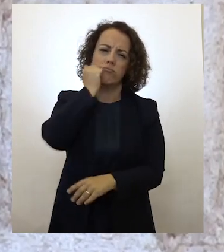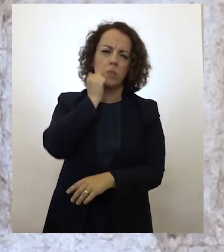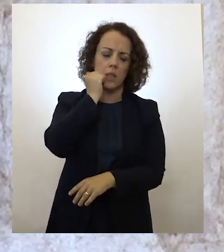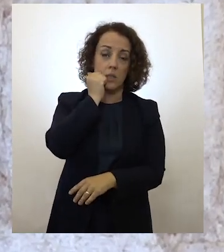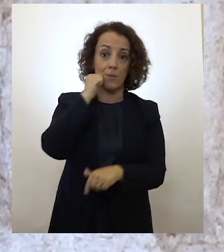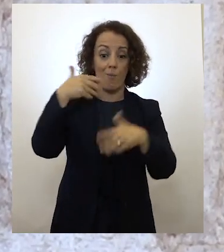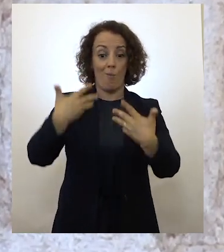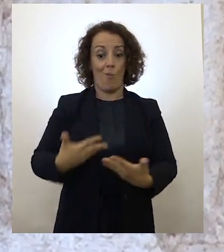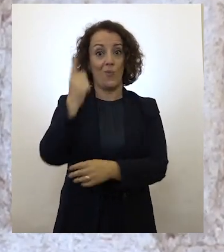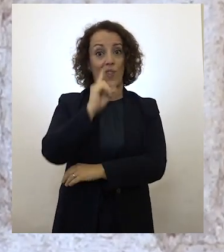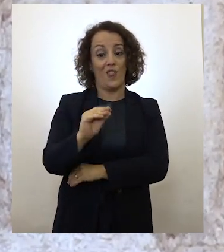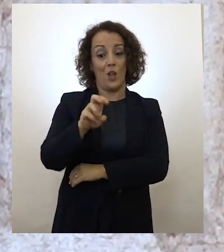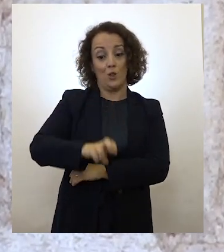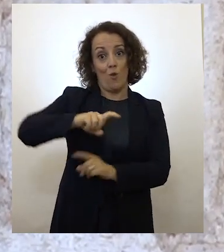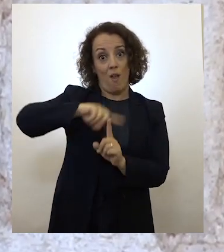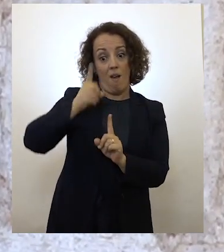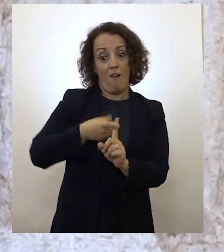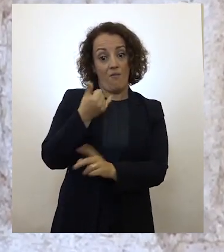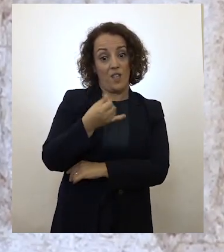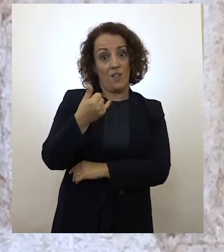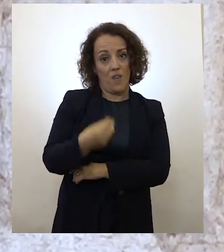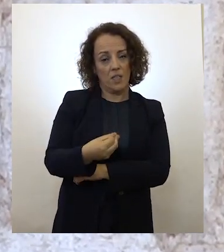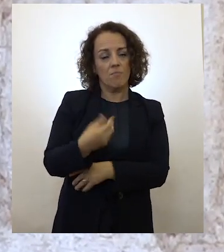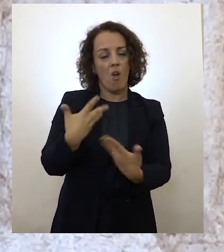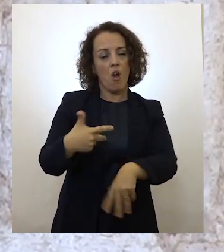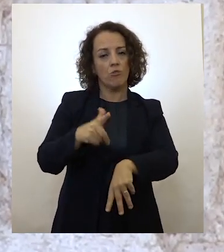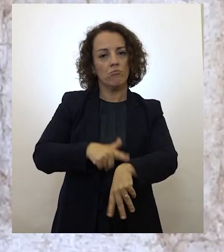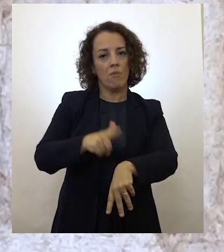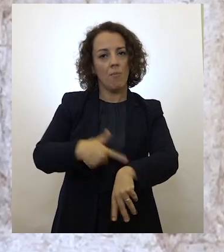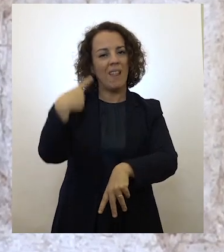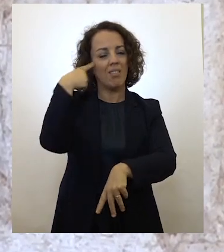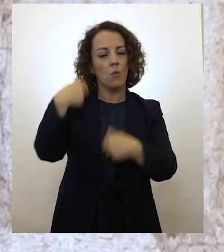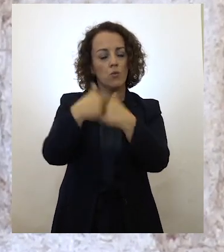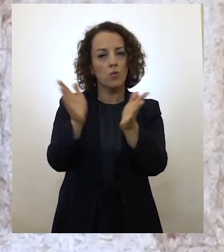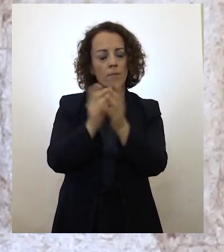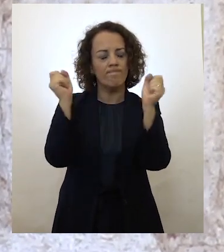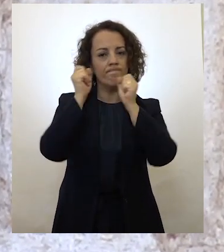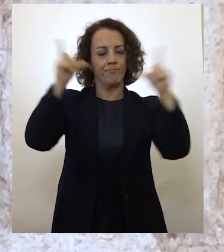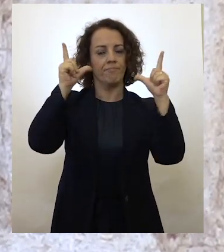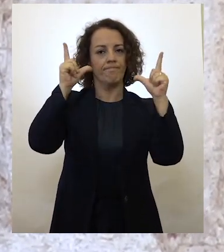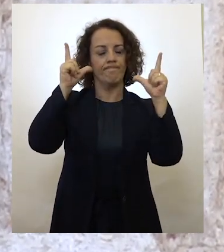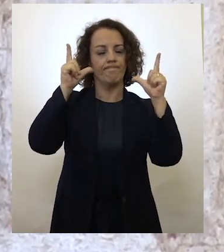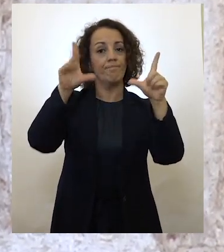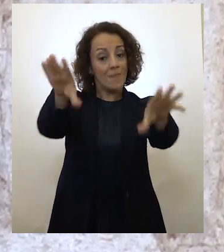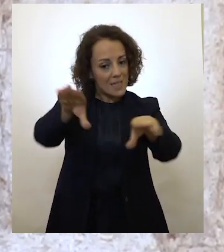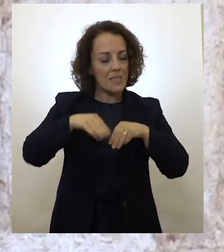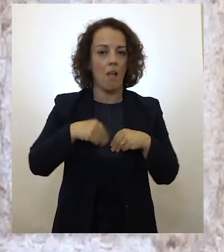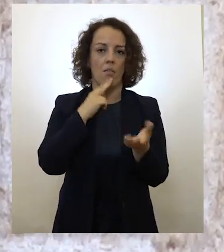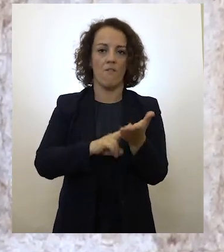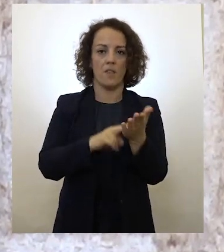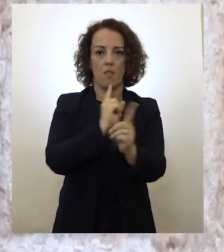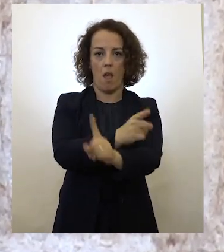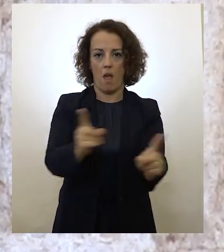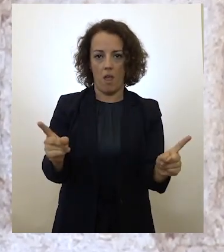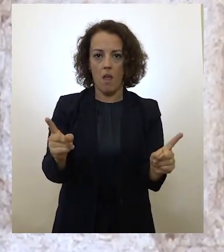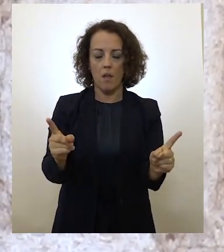10 de junho de 2020 é o exato momento para acordarmos todos para essa realidade. Não